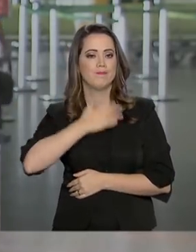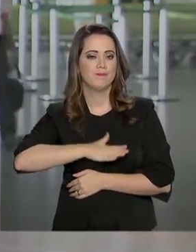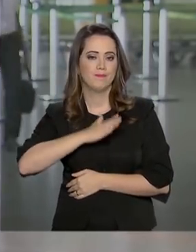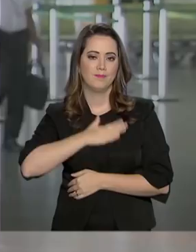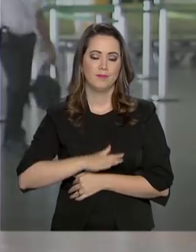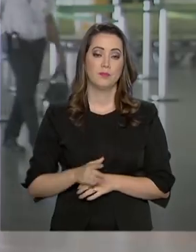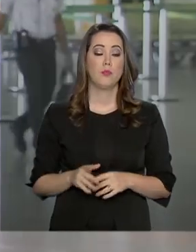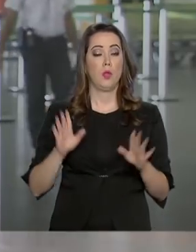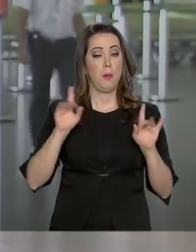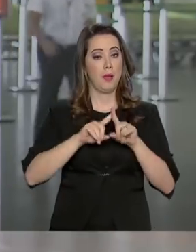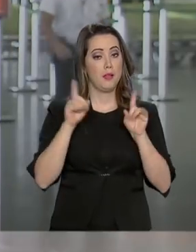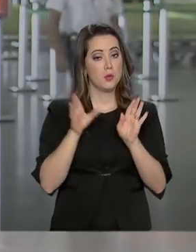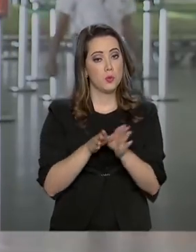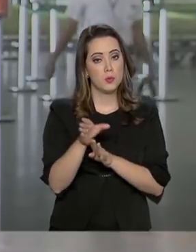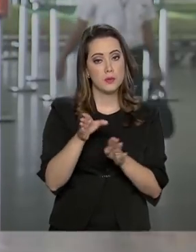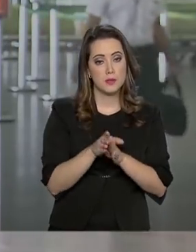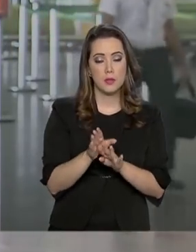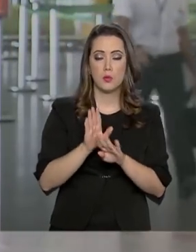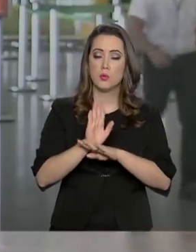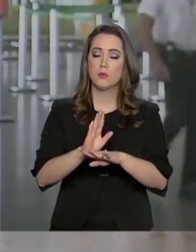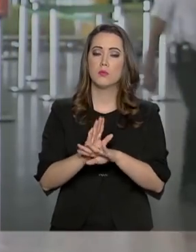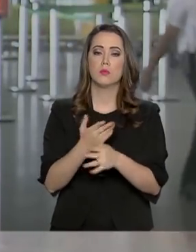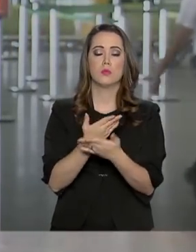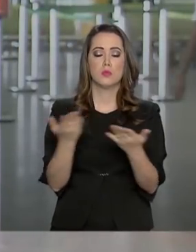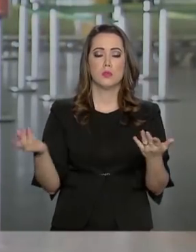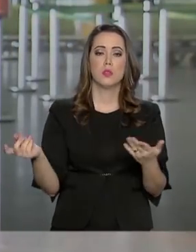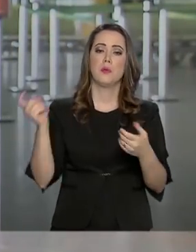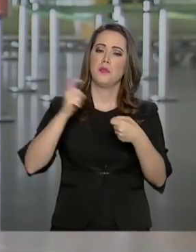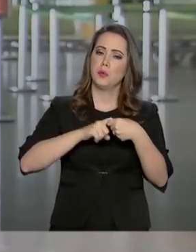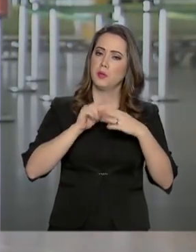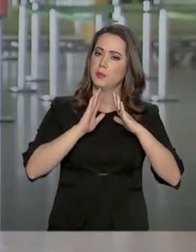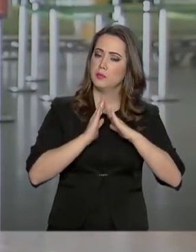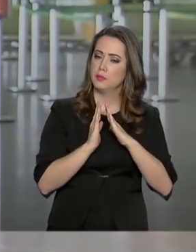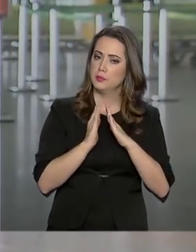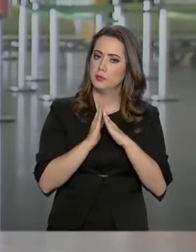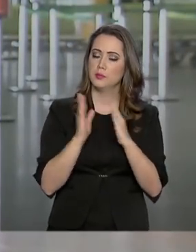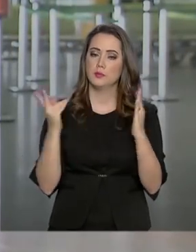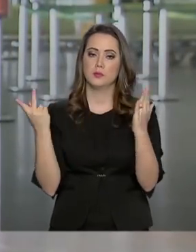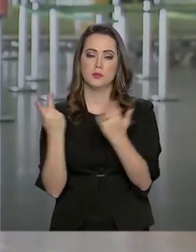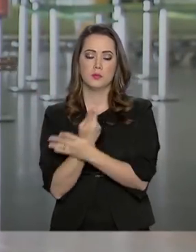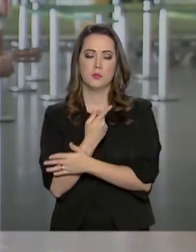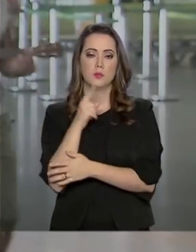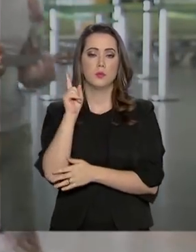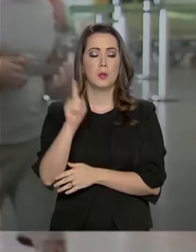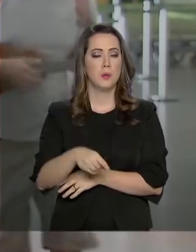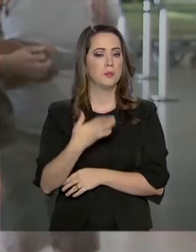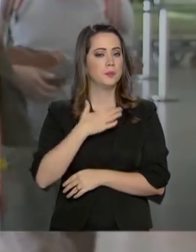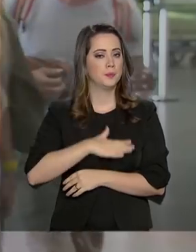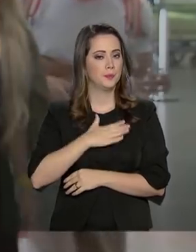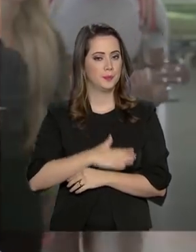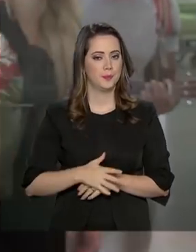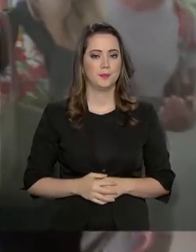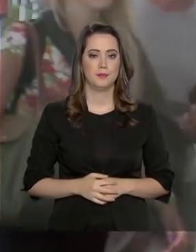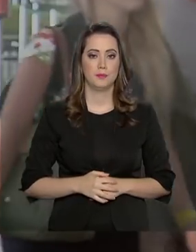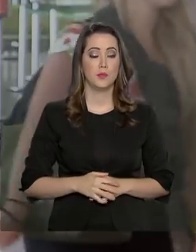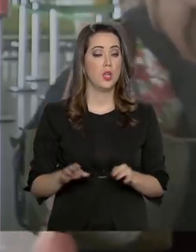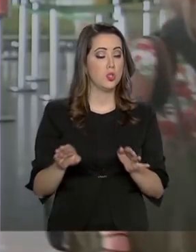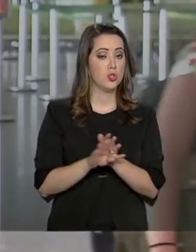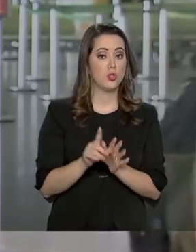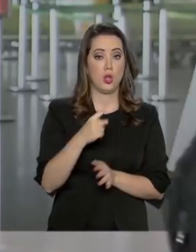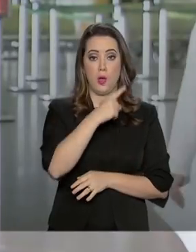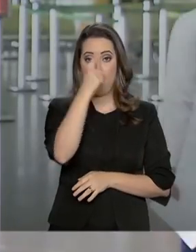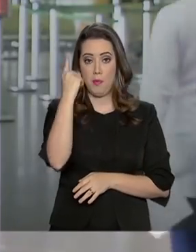E algumas orientações podem ajudar para que essa volta para casa ocorra de forma tranquila. Chegar